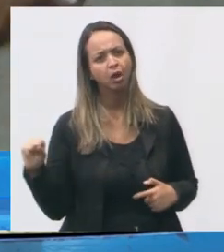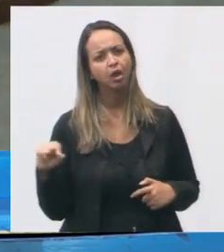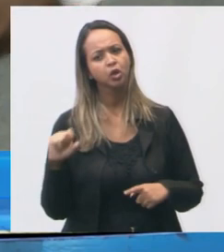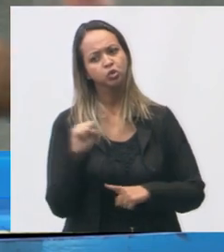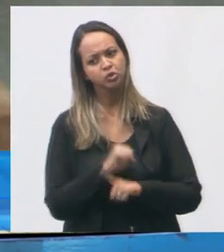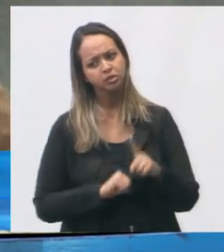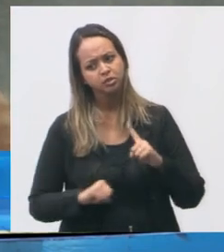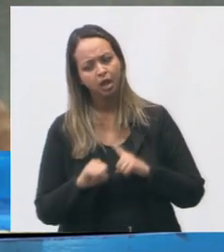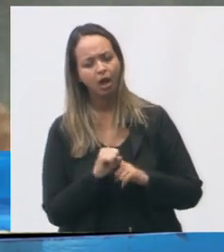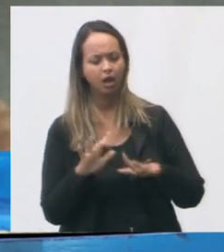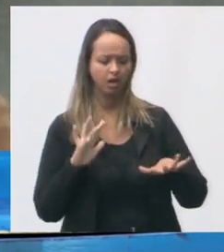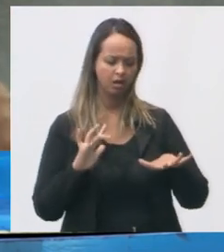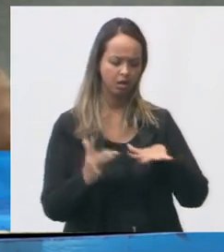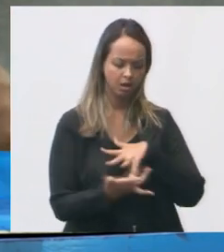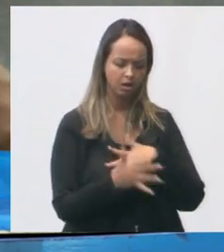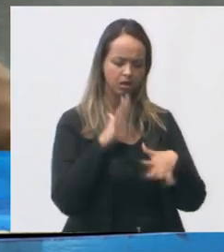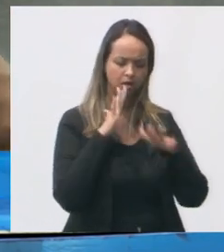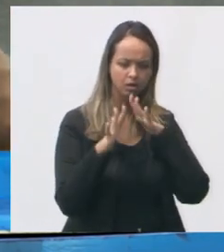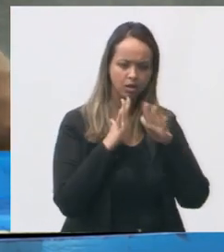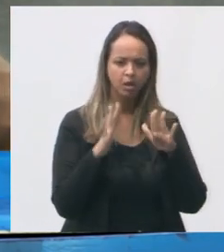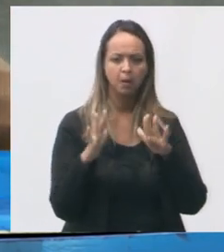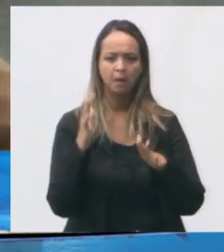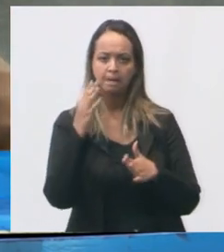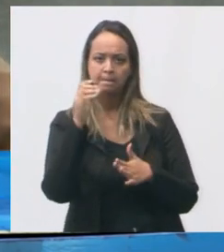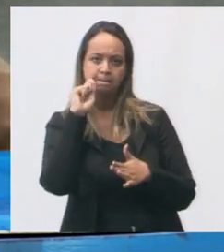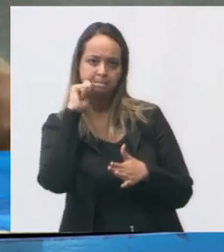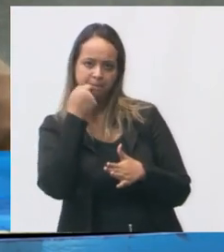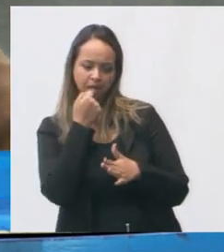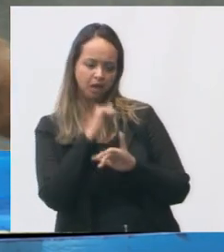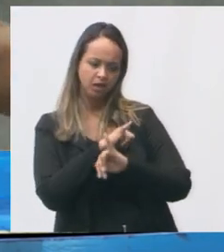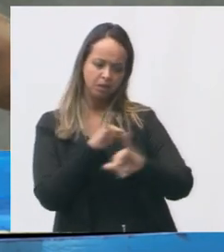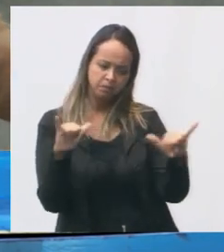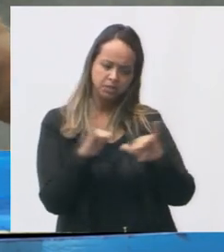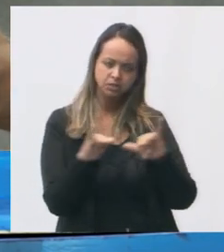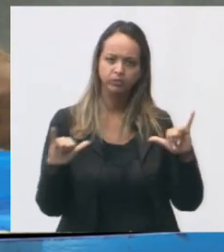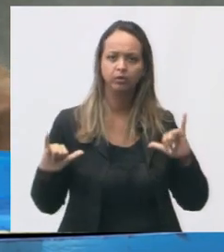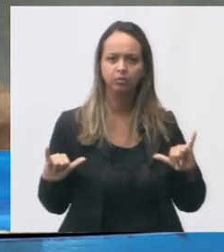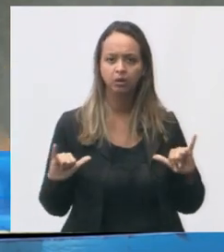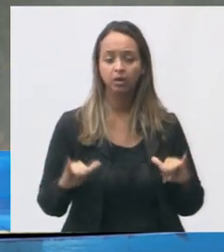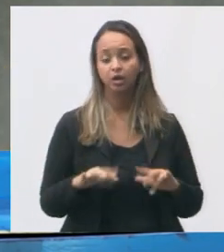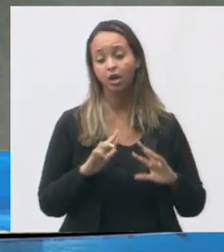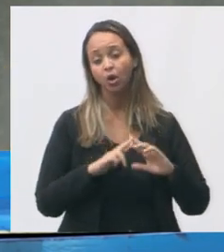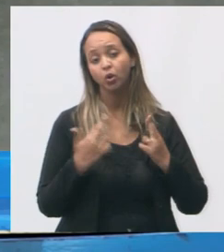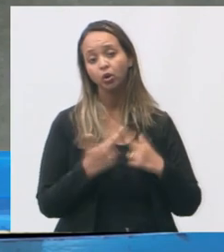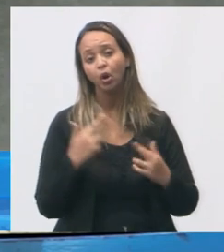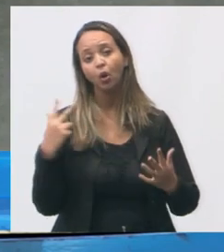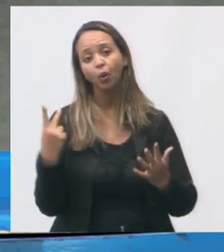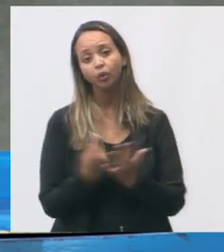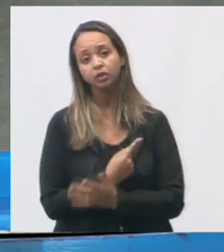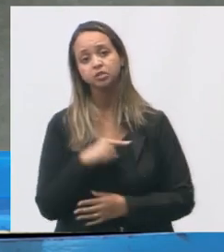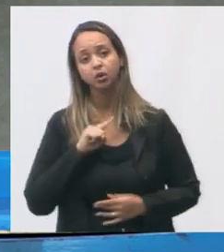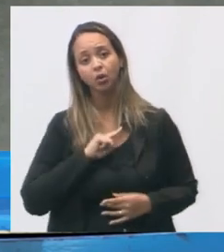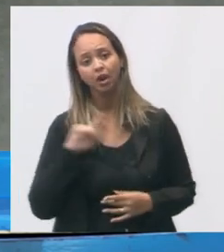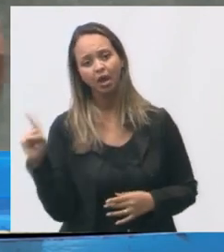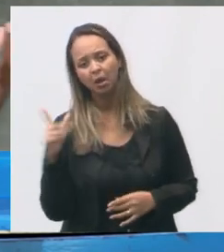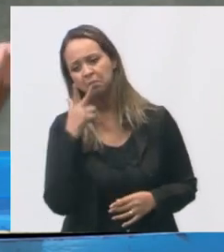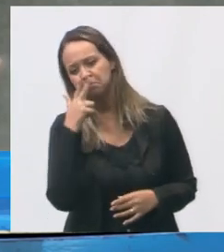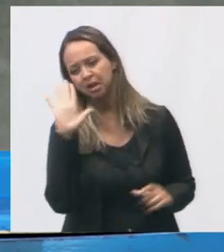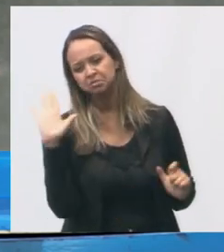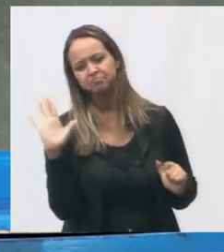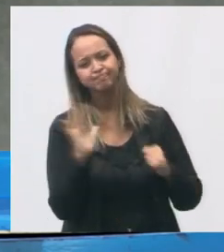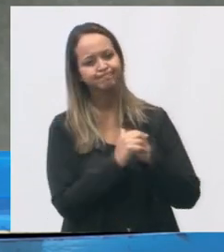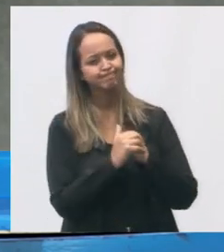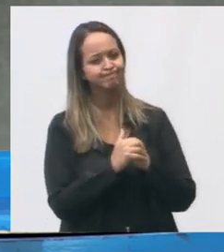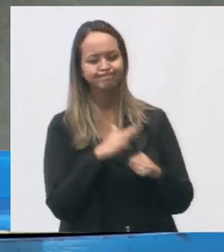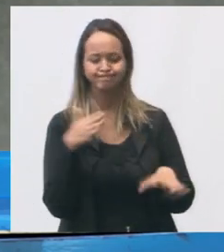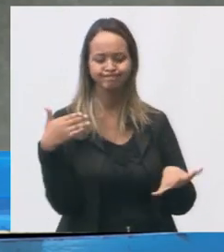pode ser na padaria, pode ser no supermercado, mas você tem que informar. Essa reunião, ela aconteceu de forma que não foi toda